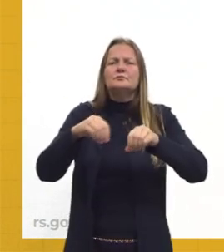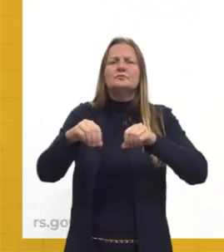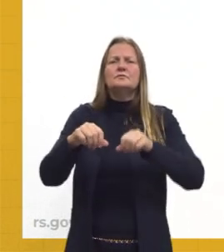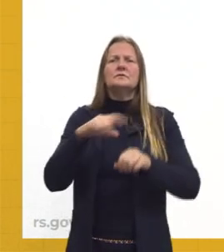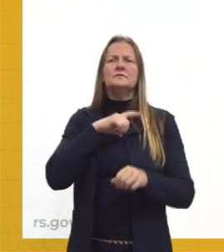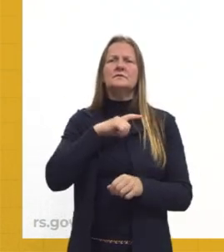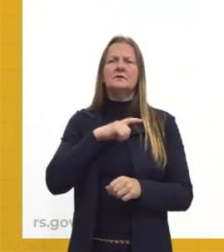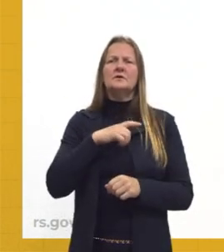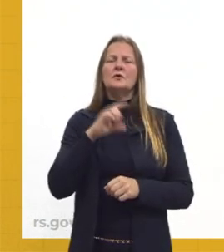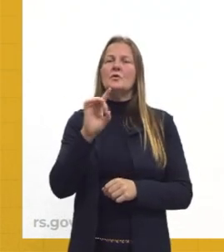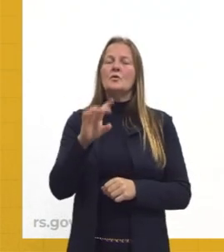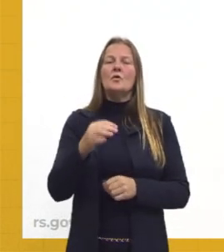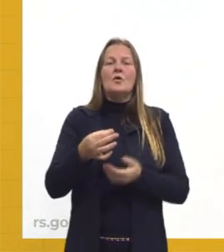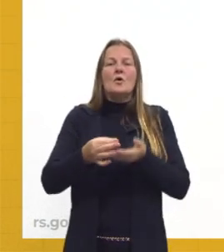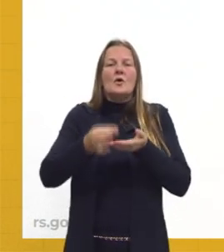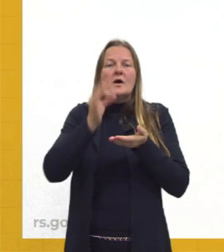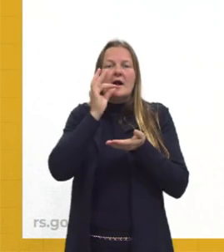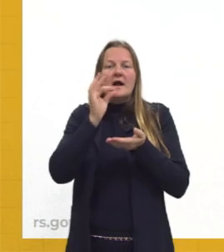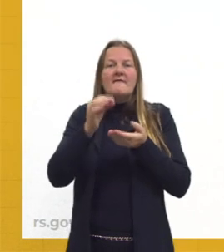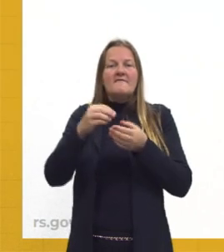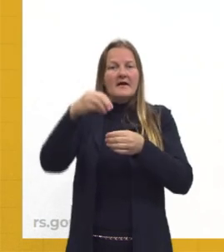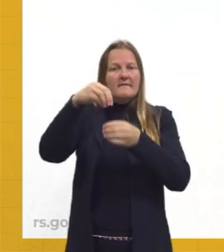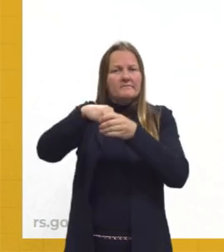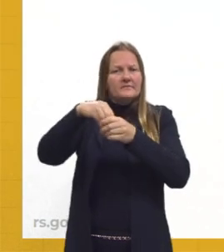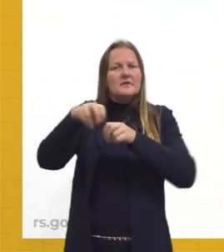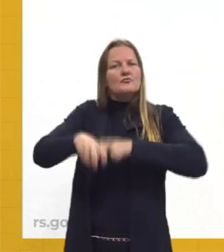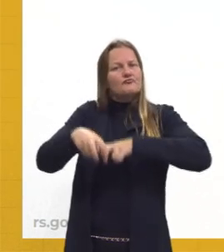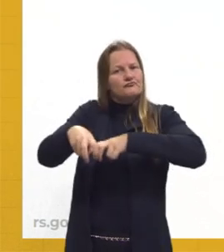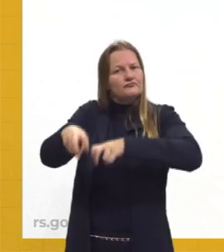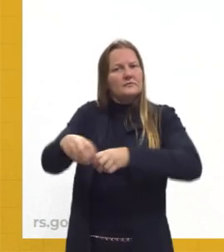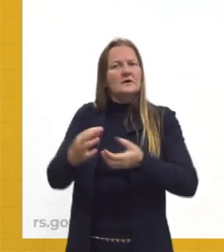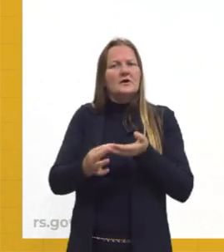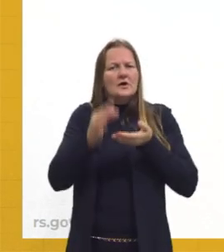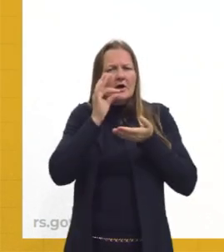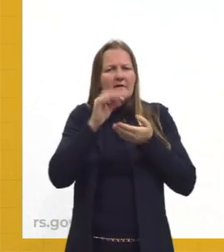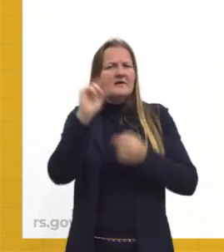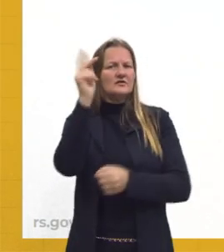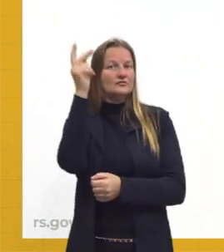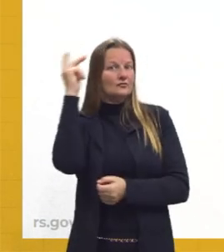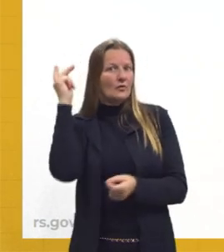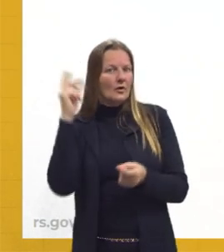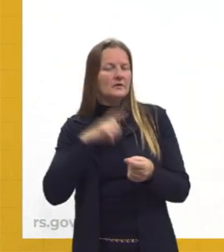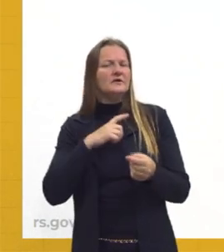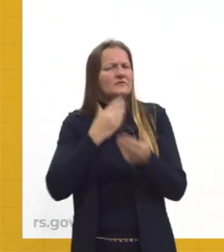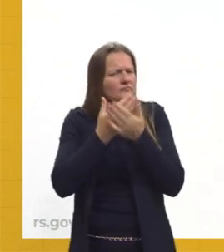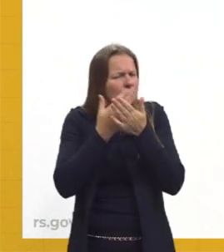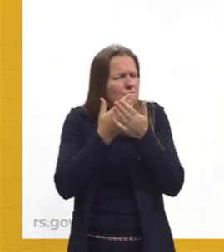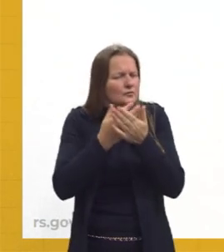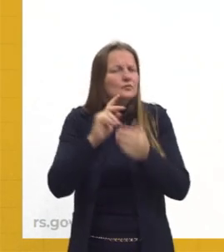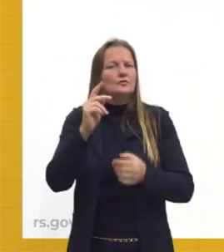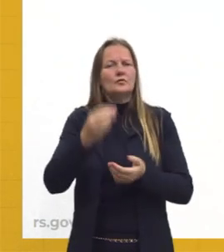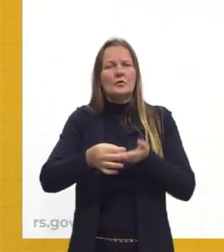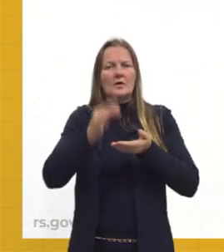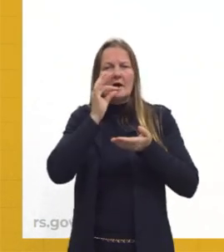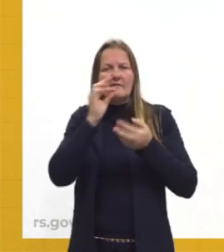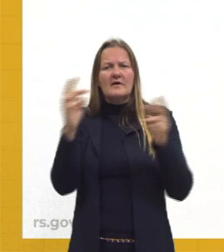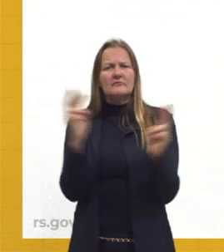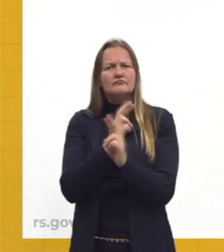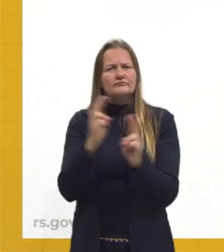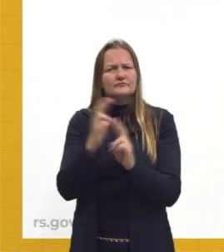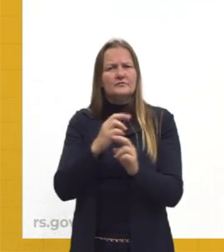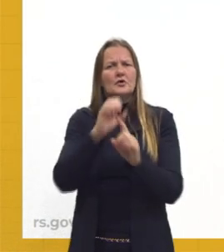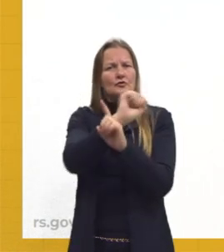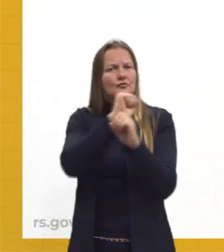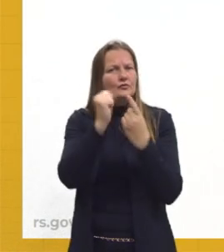e uma delas é o café, gurizada, a gente vê, né, o café aí em história, vê em outras relações aí, tanto a